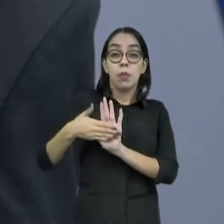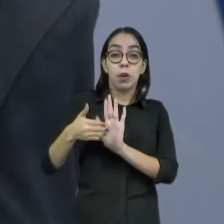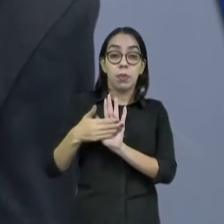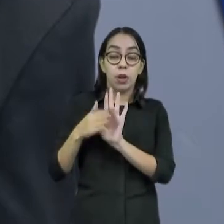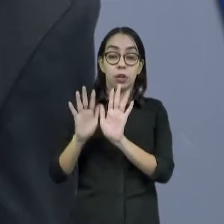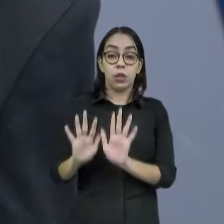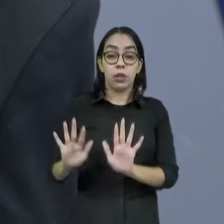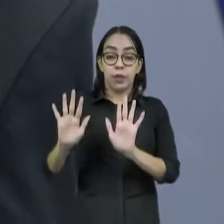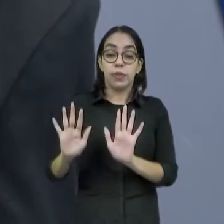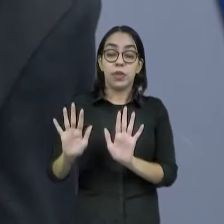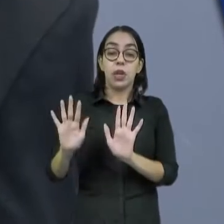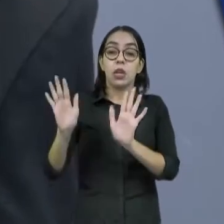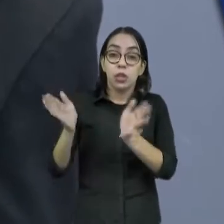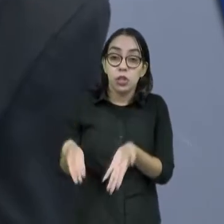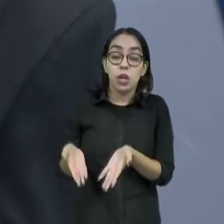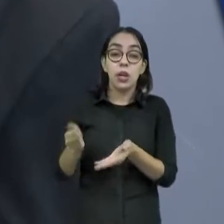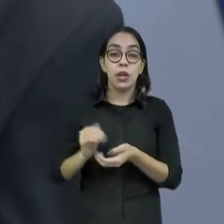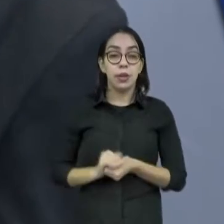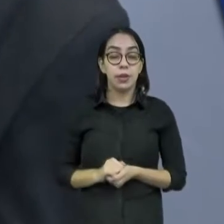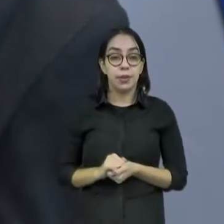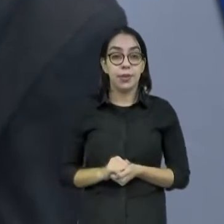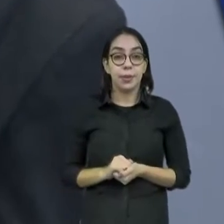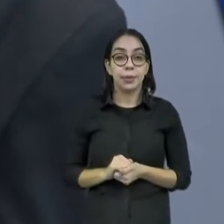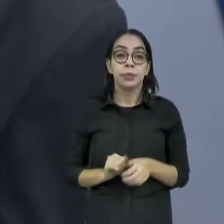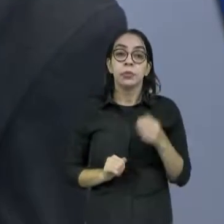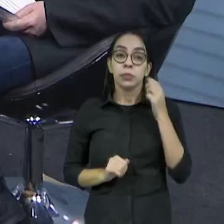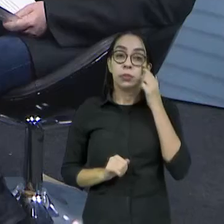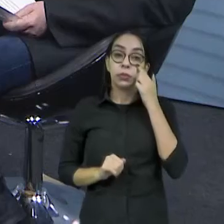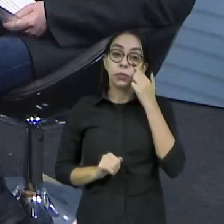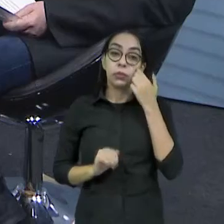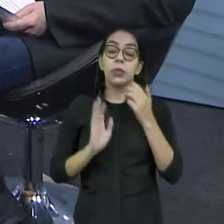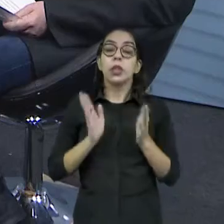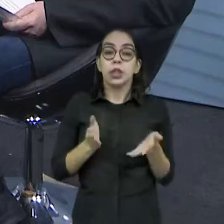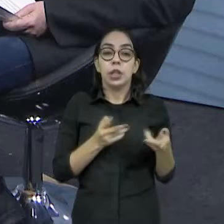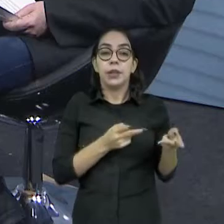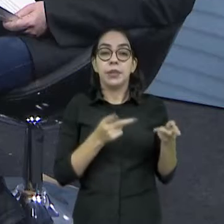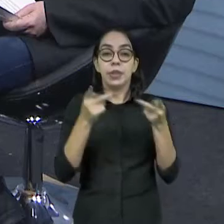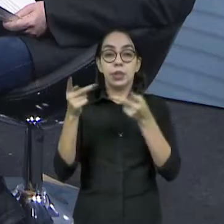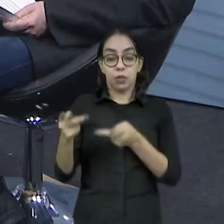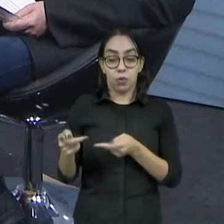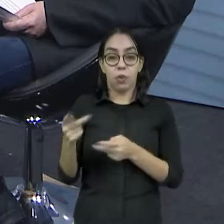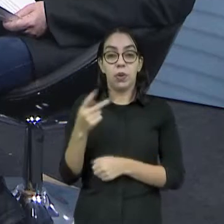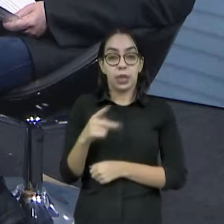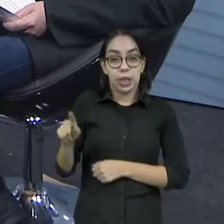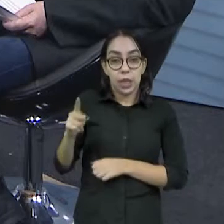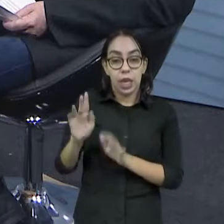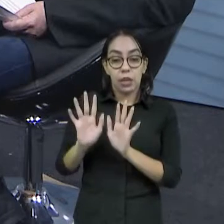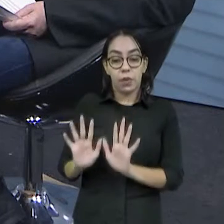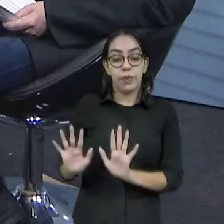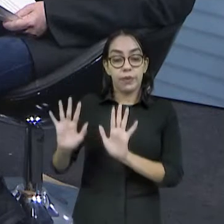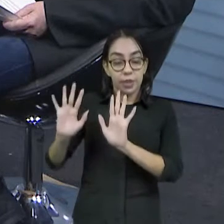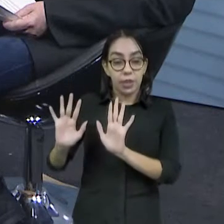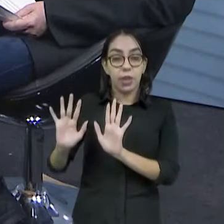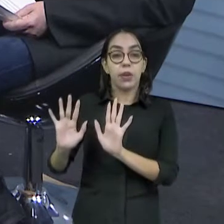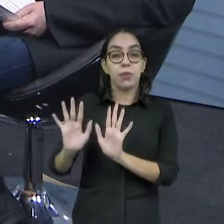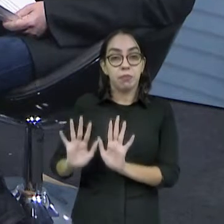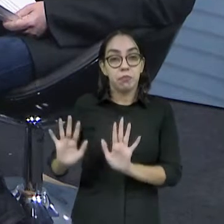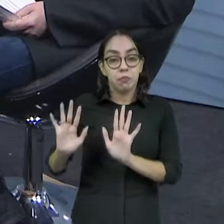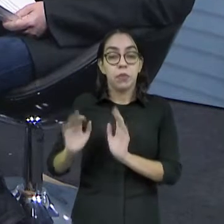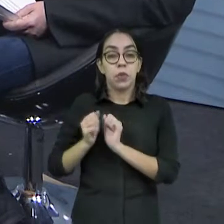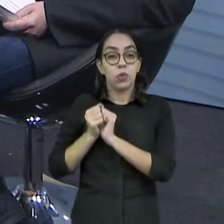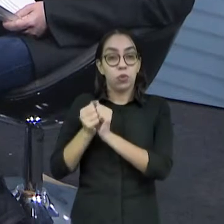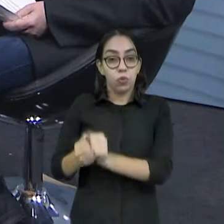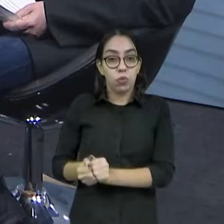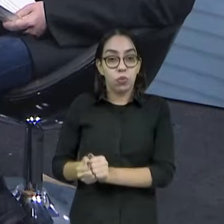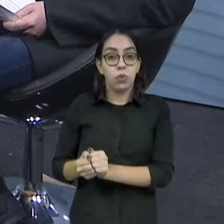incubadora lá, um negócio muito interessante. Exatamente. A gente visitou o Condomínio de Inovação e Empreendedorismo da UFC, junto ao reitor e o Augusto